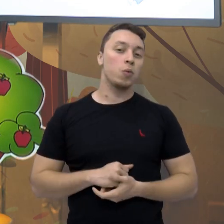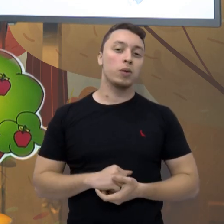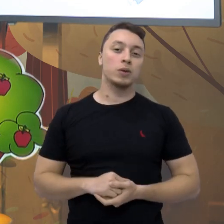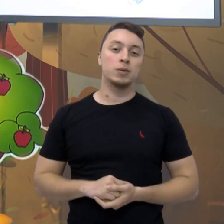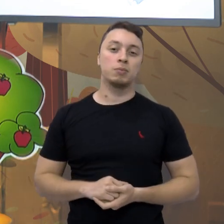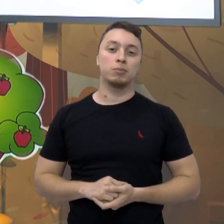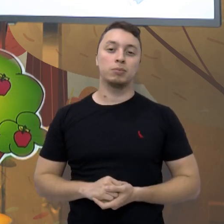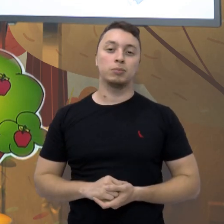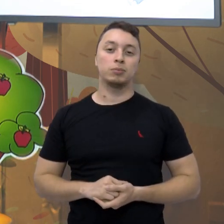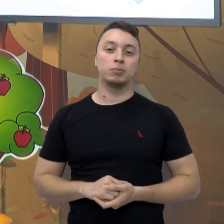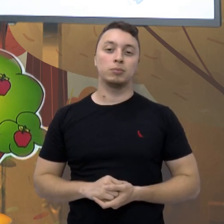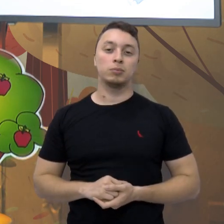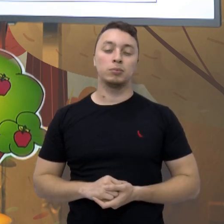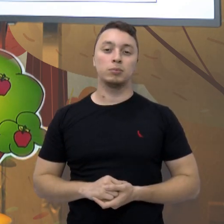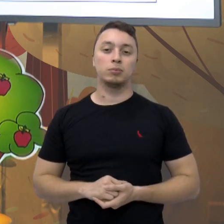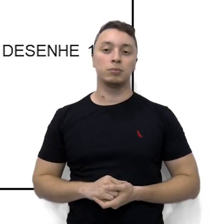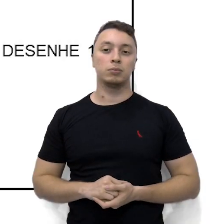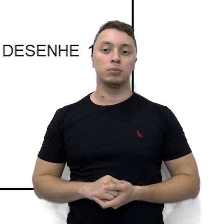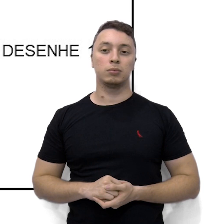certo? Então vamos lá.